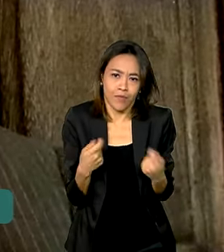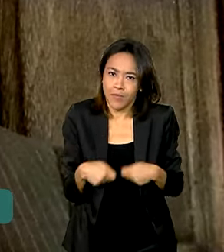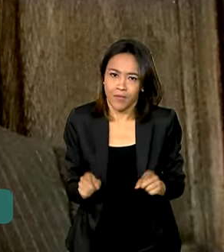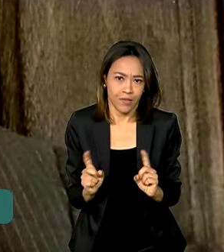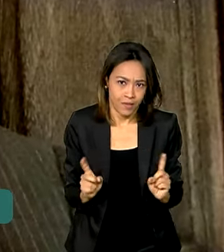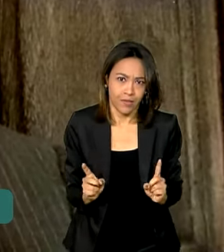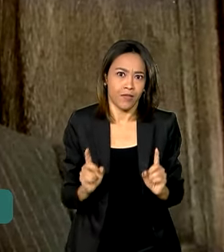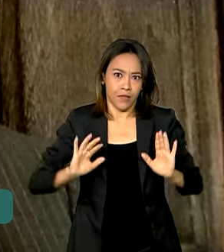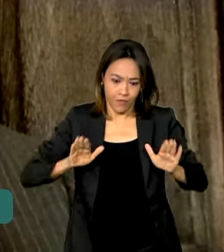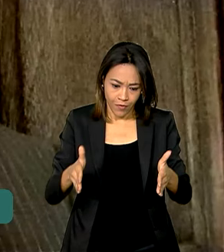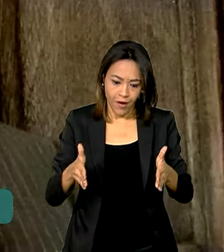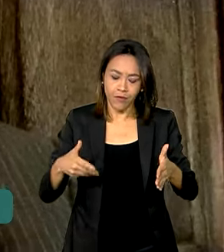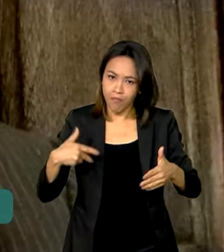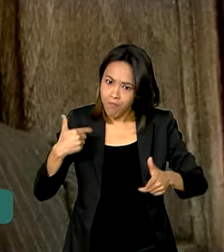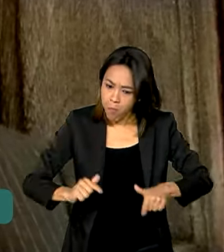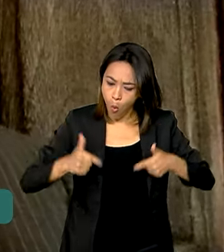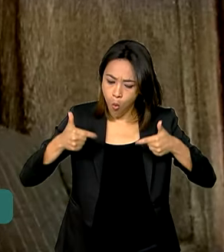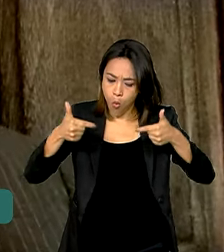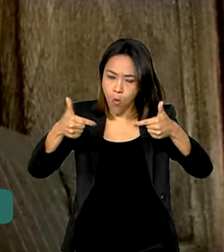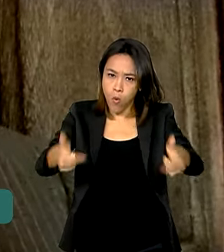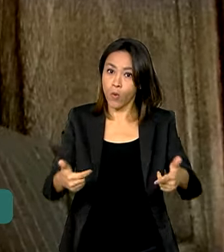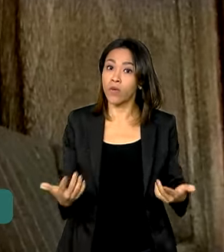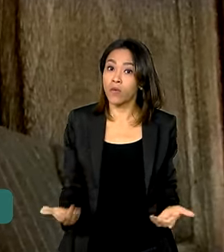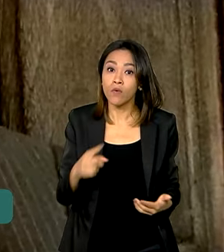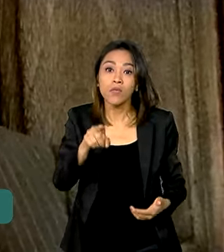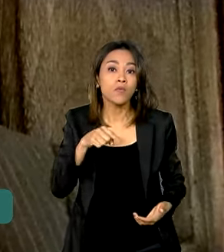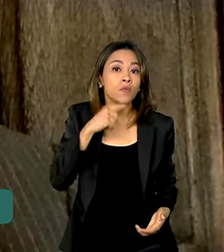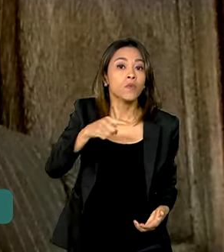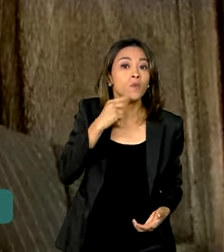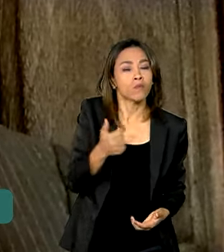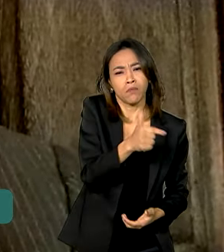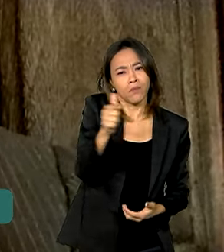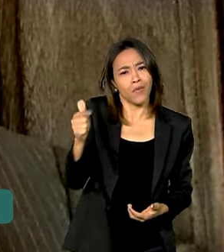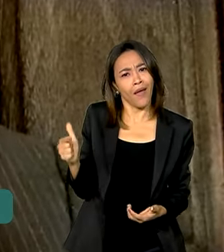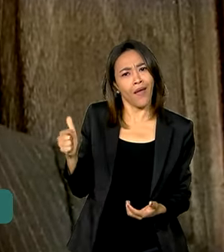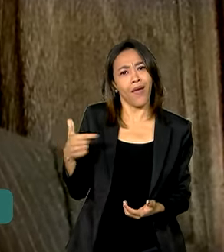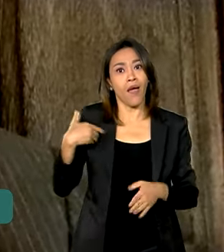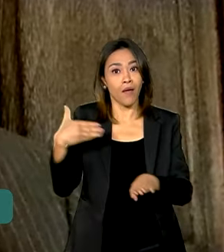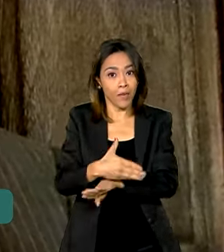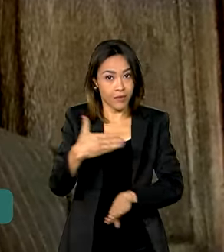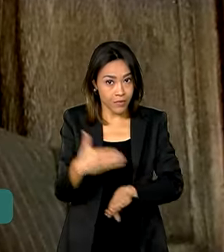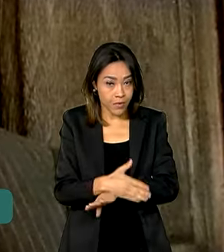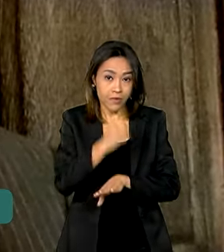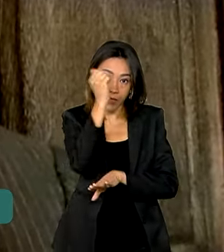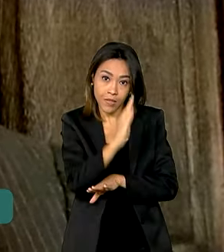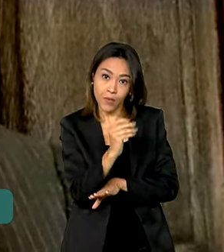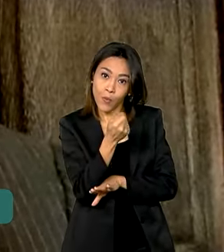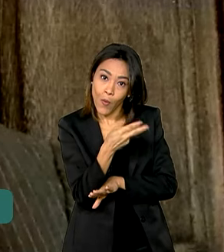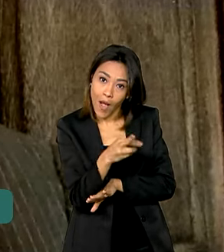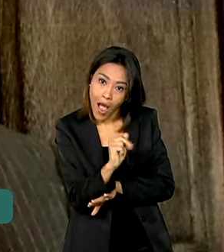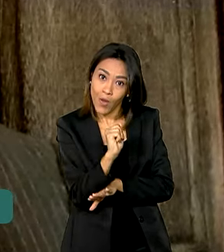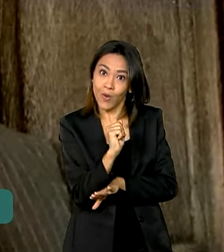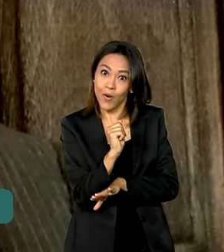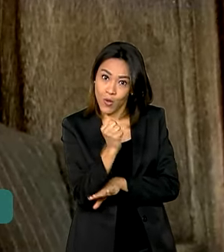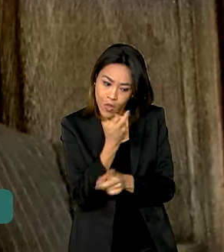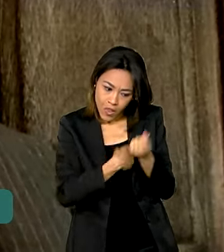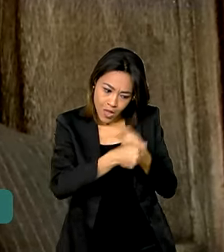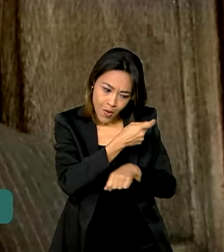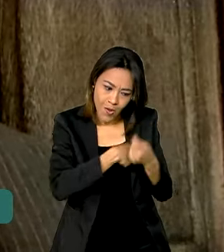tipo de produção. Então, não tenha dúvida que a participação do agronegócio nas exportações é fundamental.